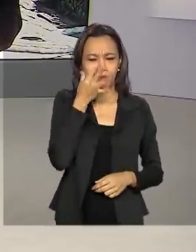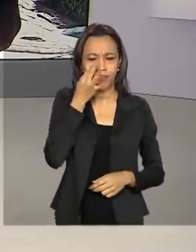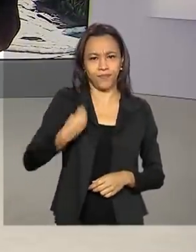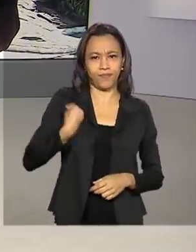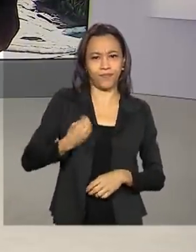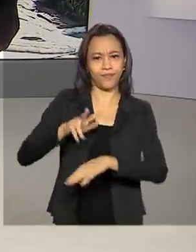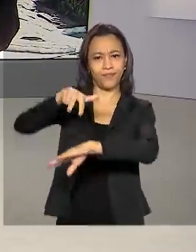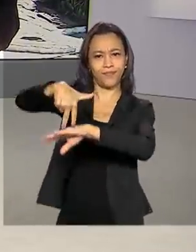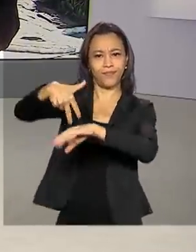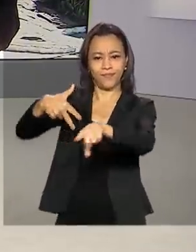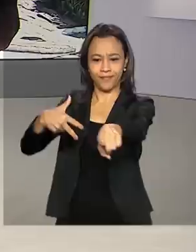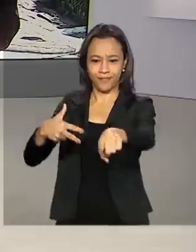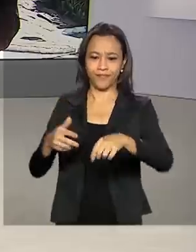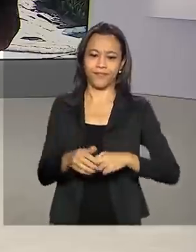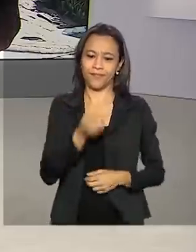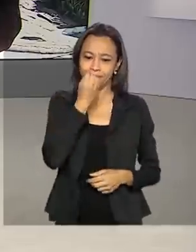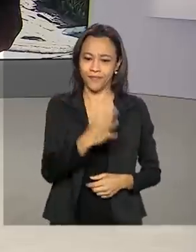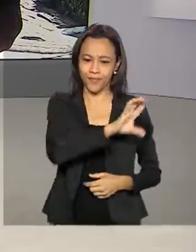Maurício, bom dia.